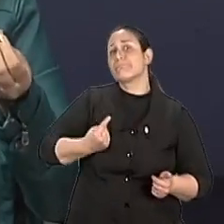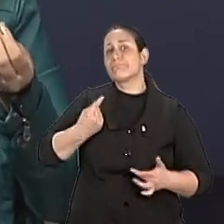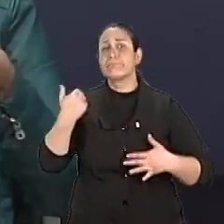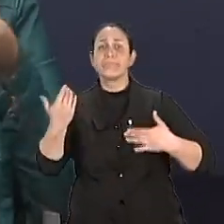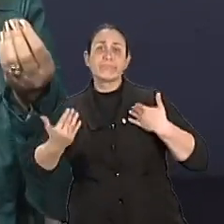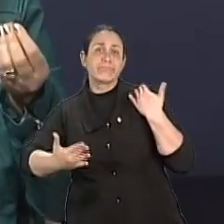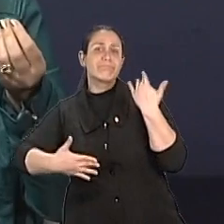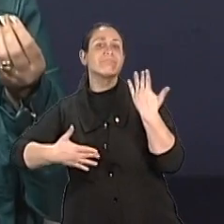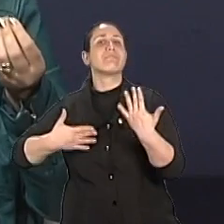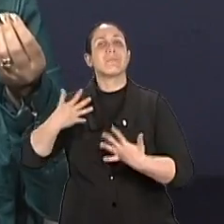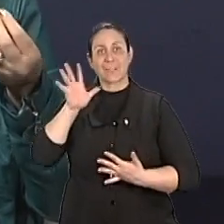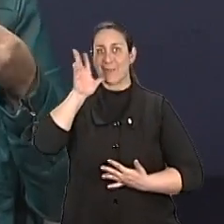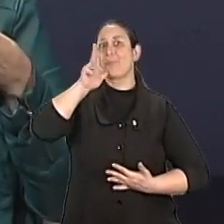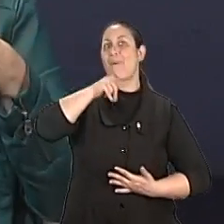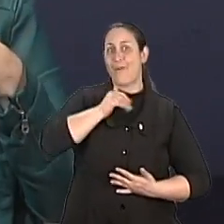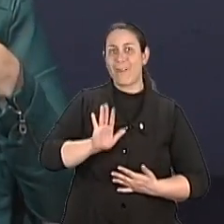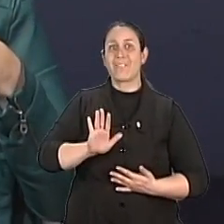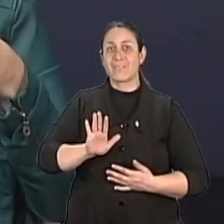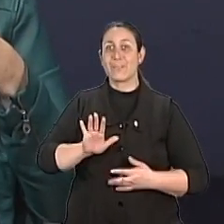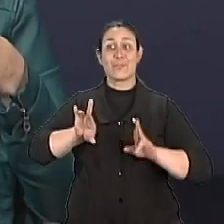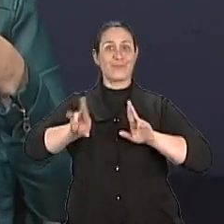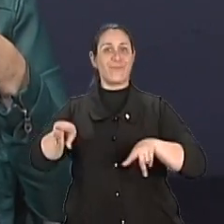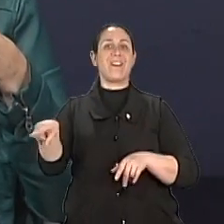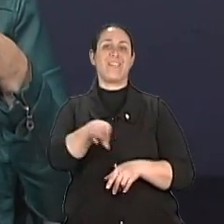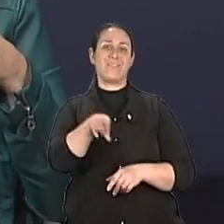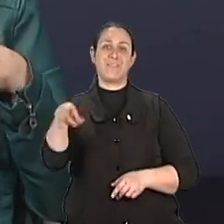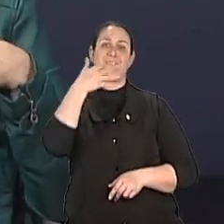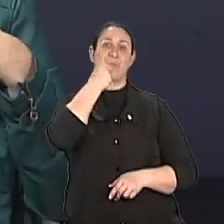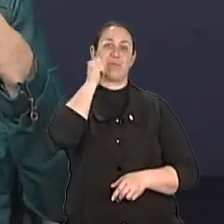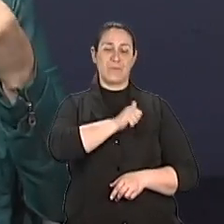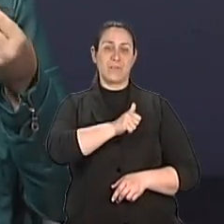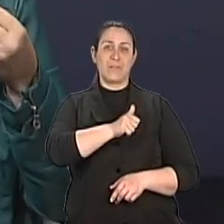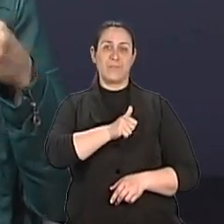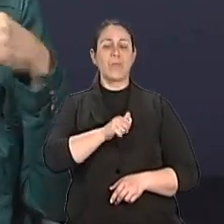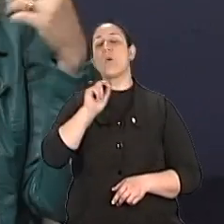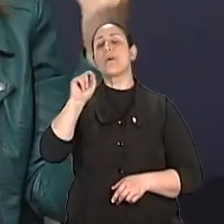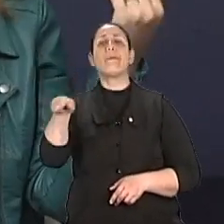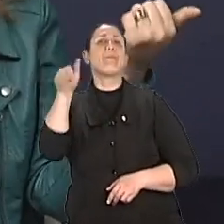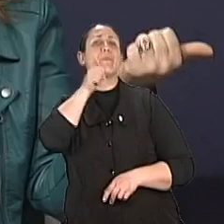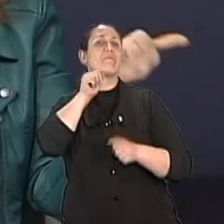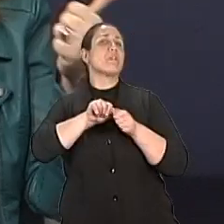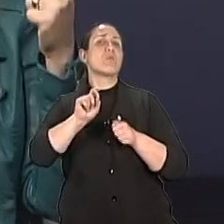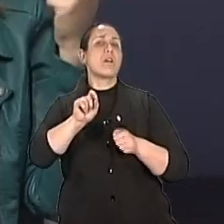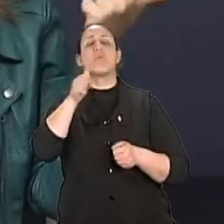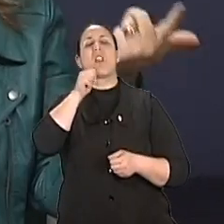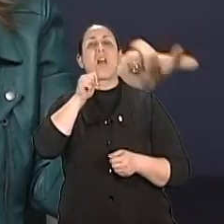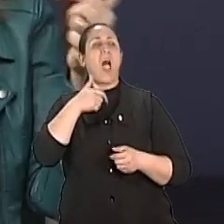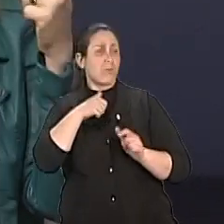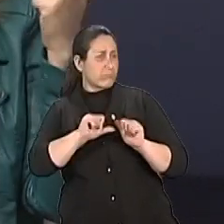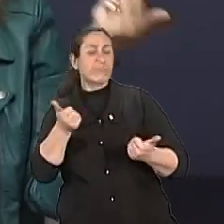movimento, essa situação. Então, o que que as mulheres tendem a fazer? As mulheres buscam cinema,